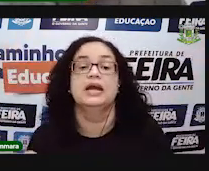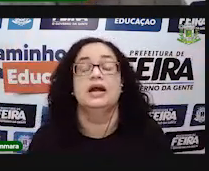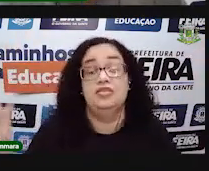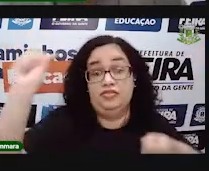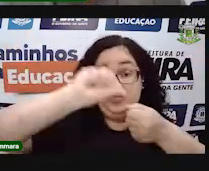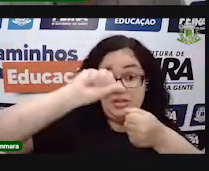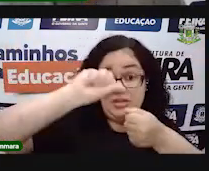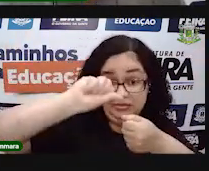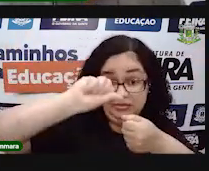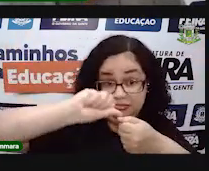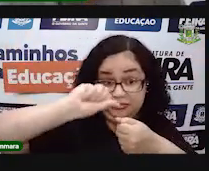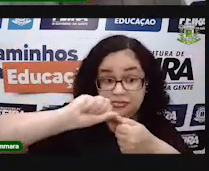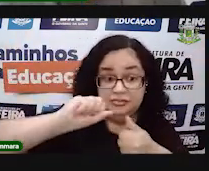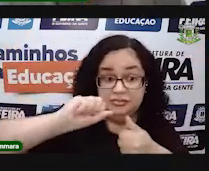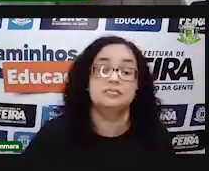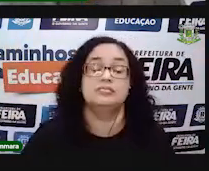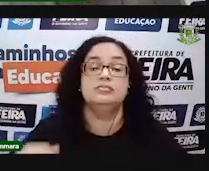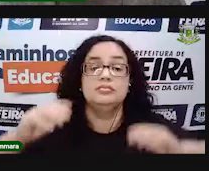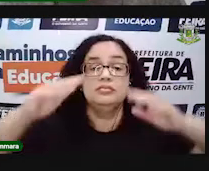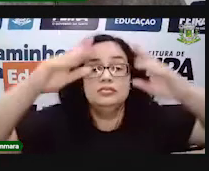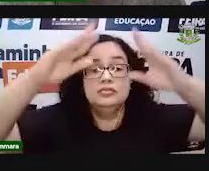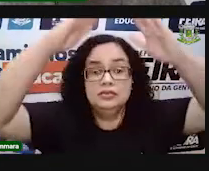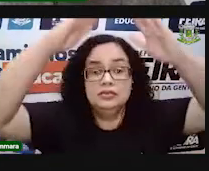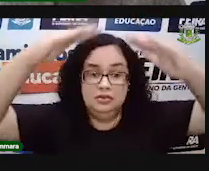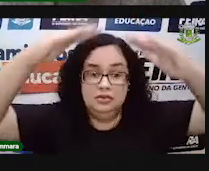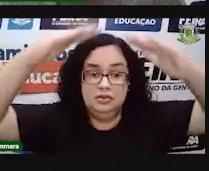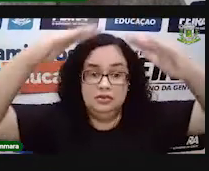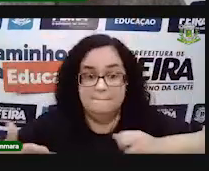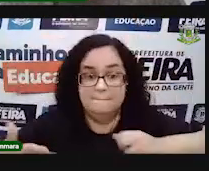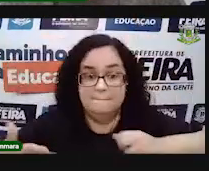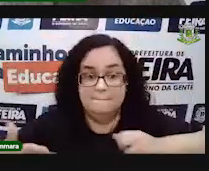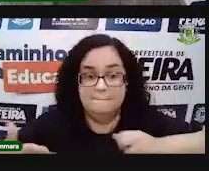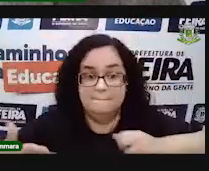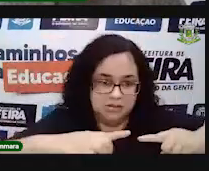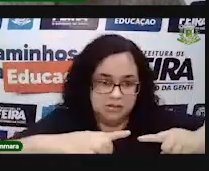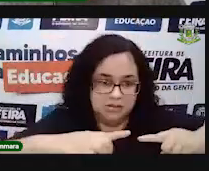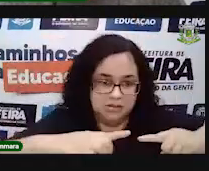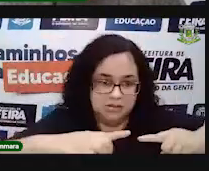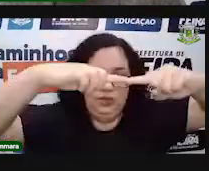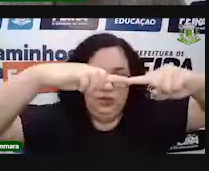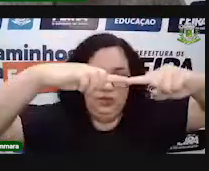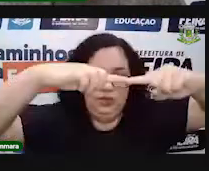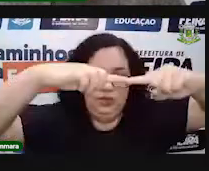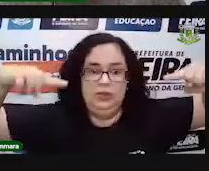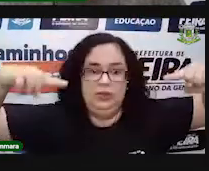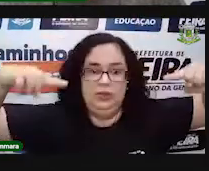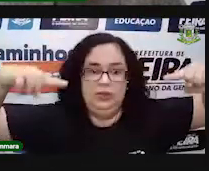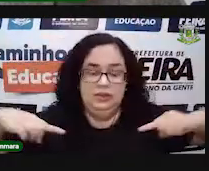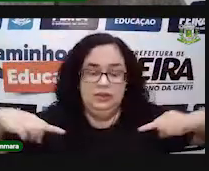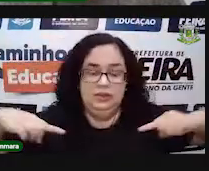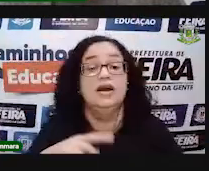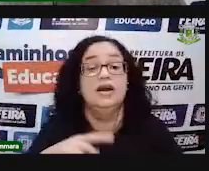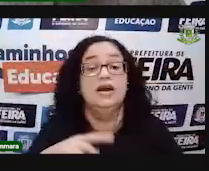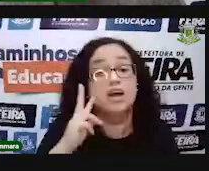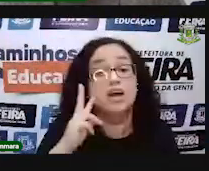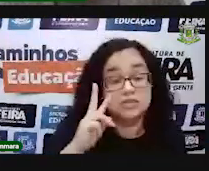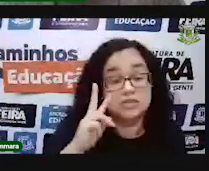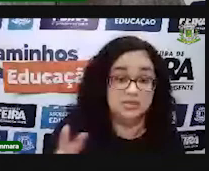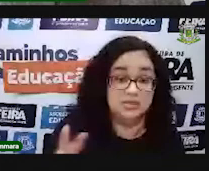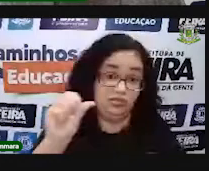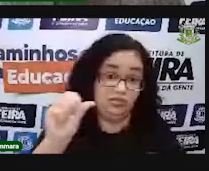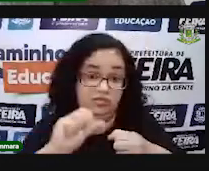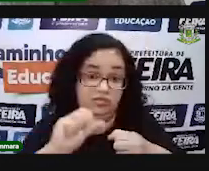eu vou te desafiar, certo? A confeccionar uma pirâmide de base